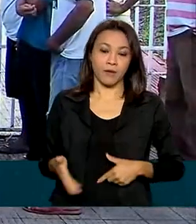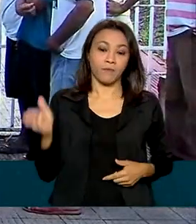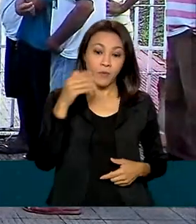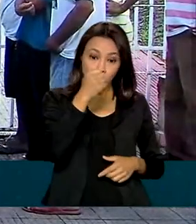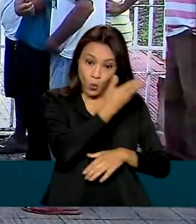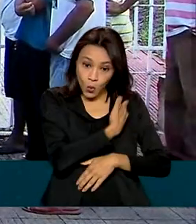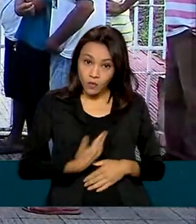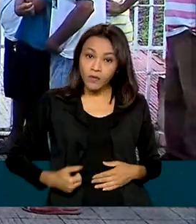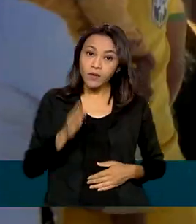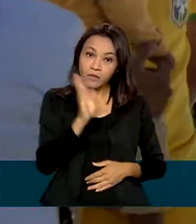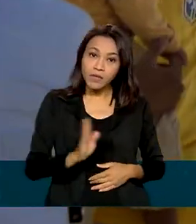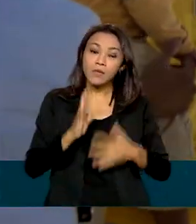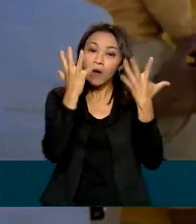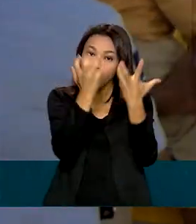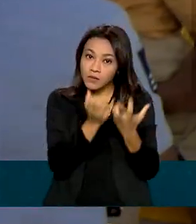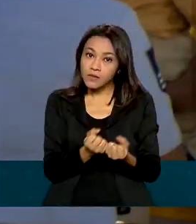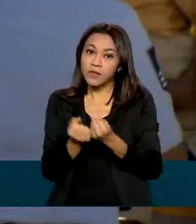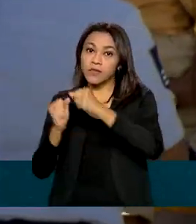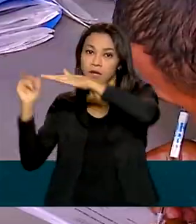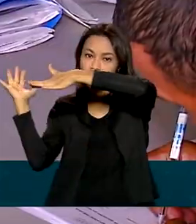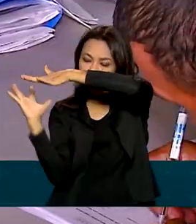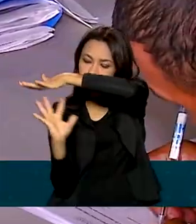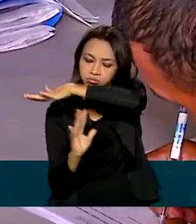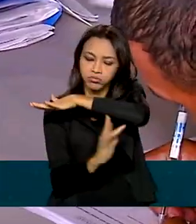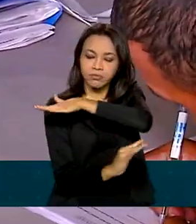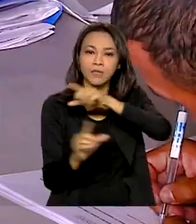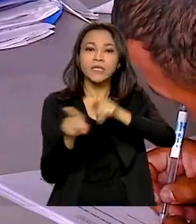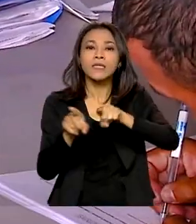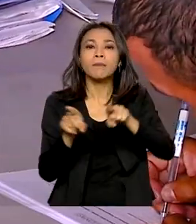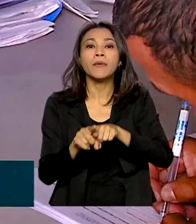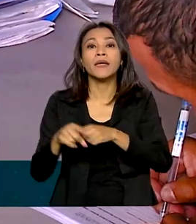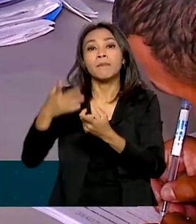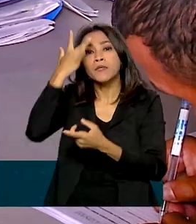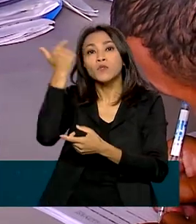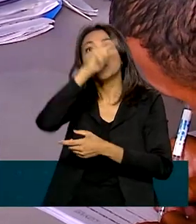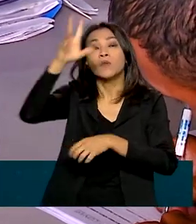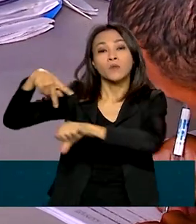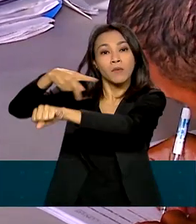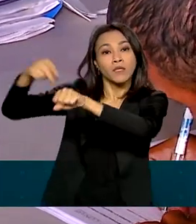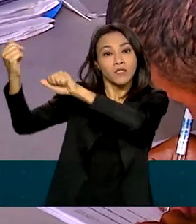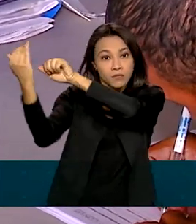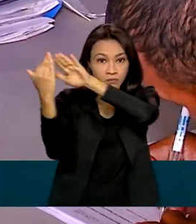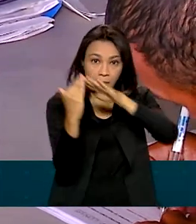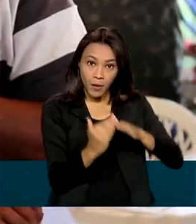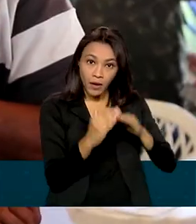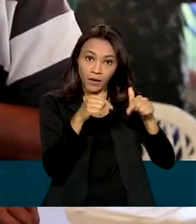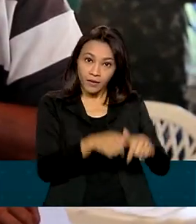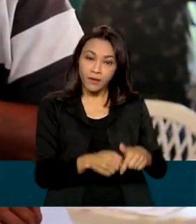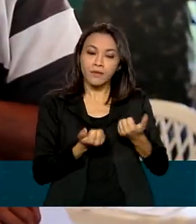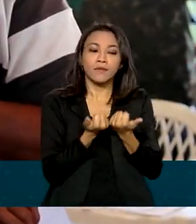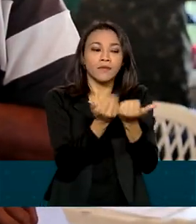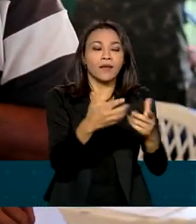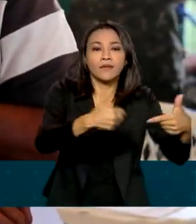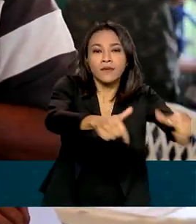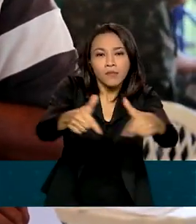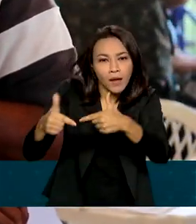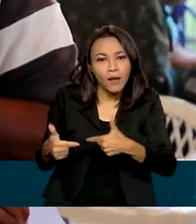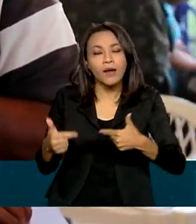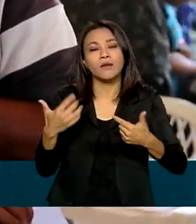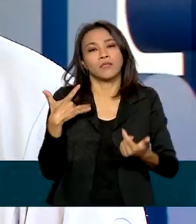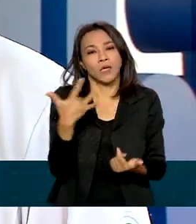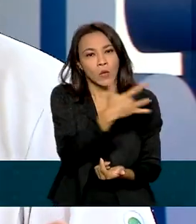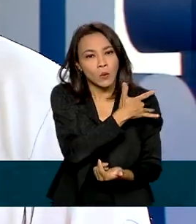refugiados e migrantes e garante a eles proteção de direitos, empregabilidade e promoção à